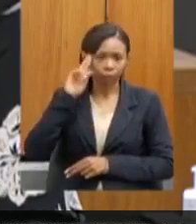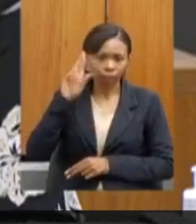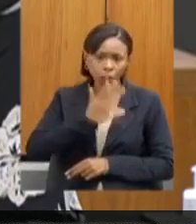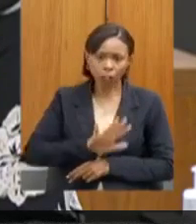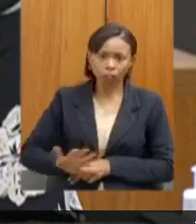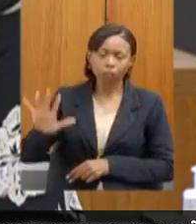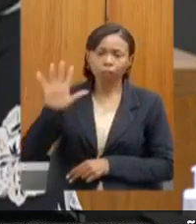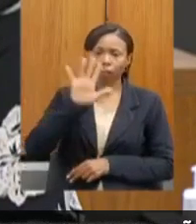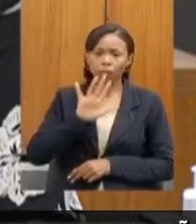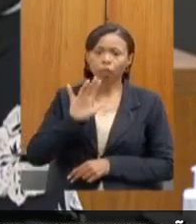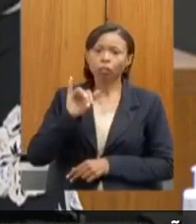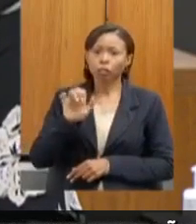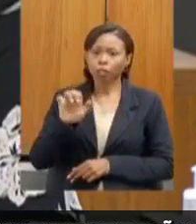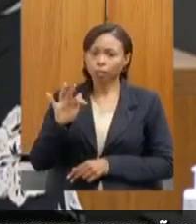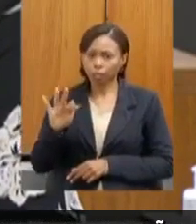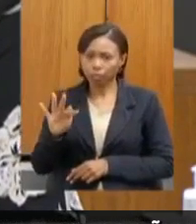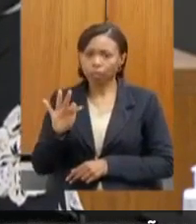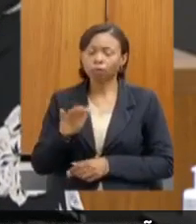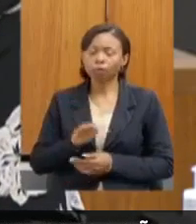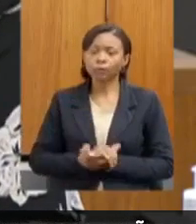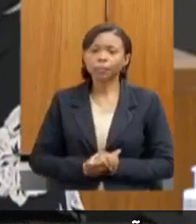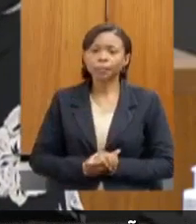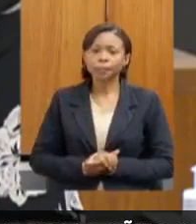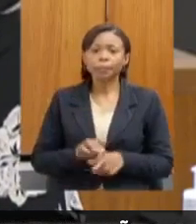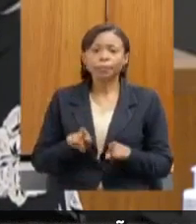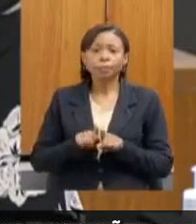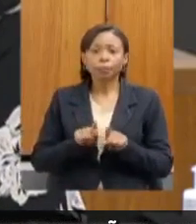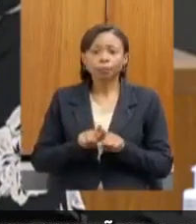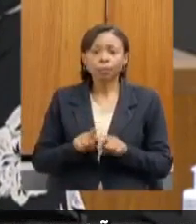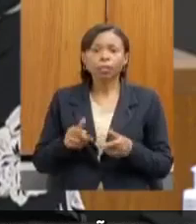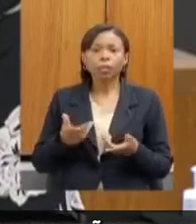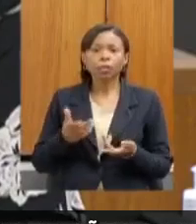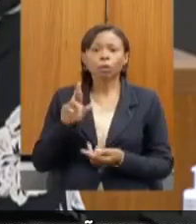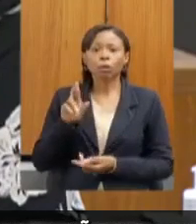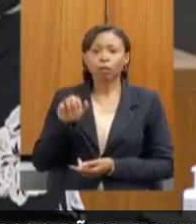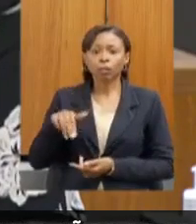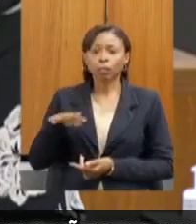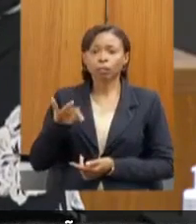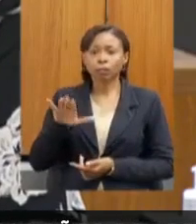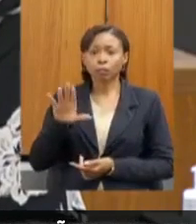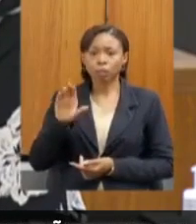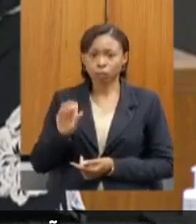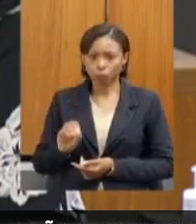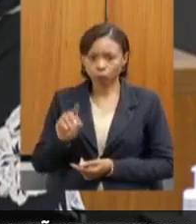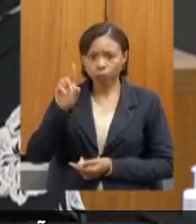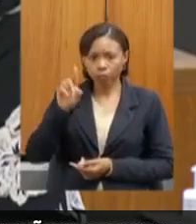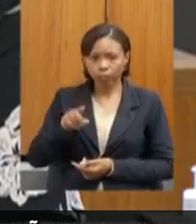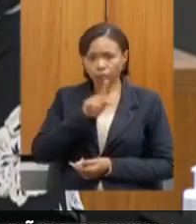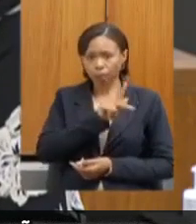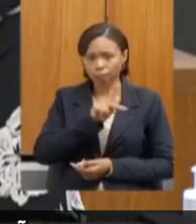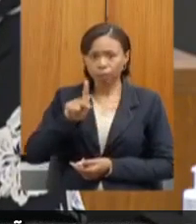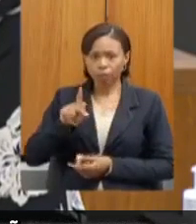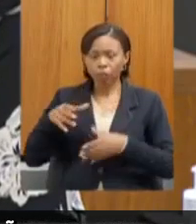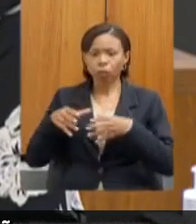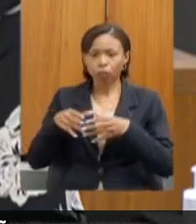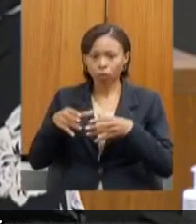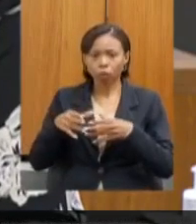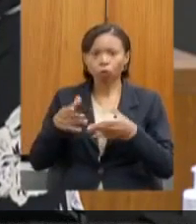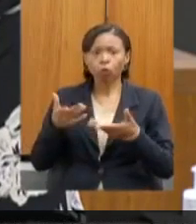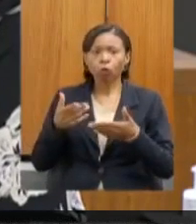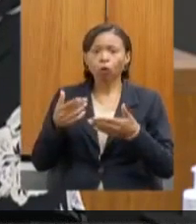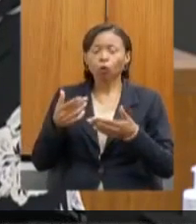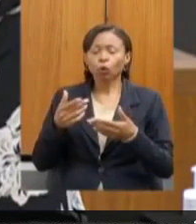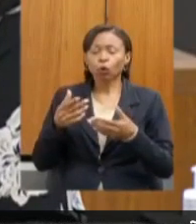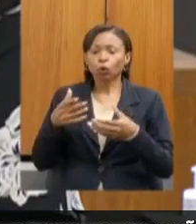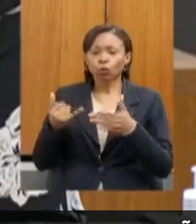Instituto Mineiro de Gestão das Águas, que me sucedeu, e referenciar o Renato Brandão, o nosso presidente da Fundação Estadual do